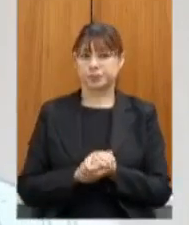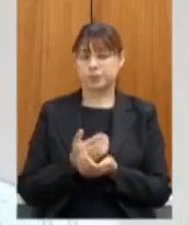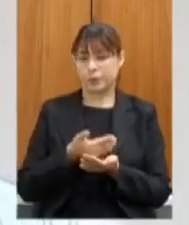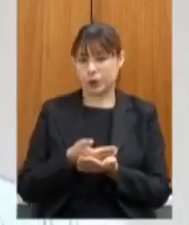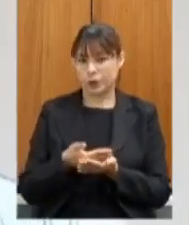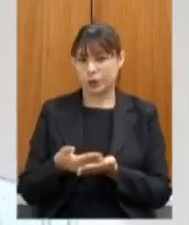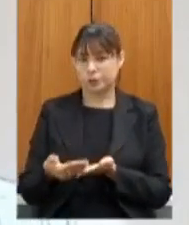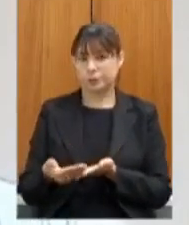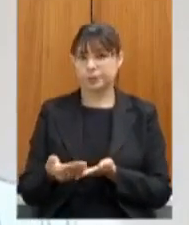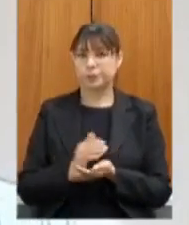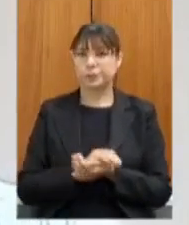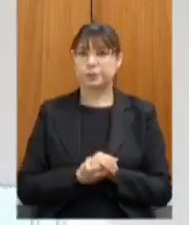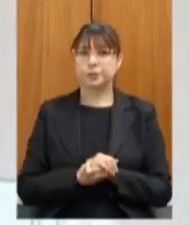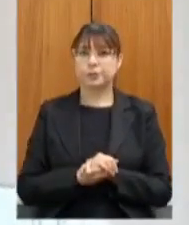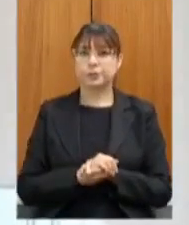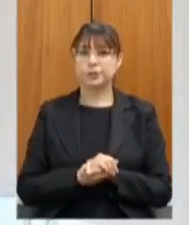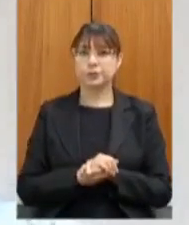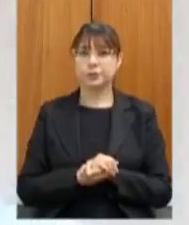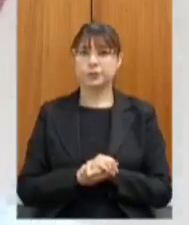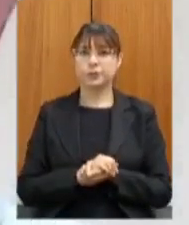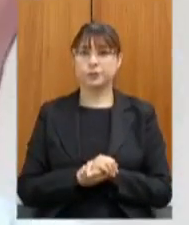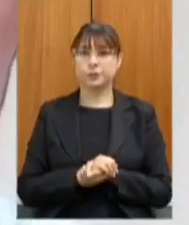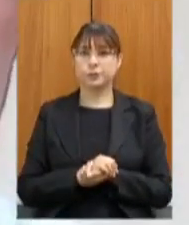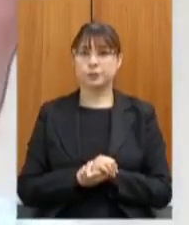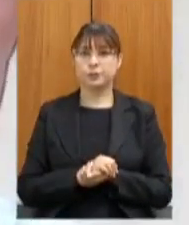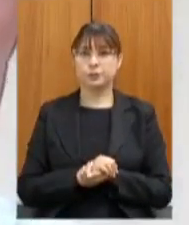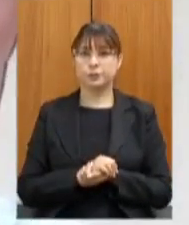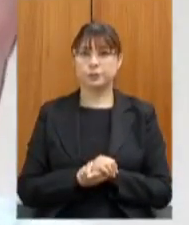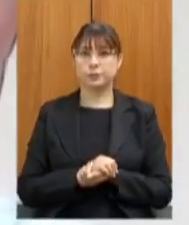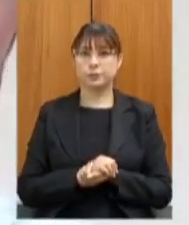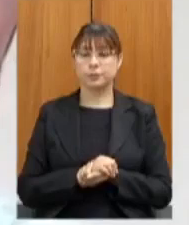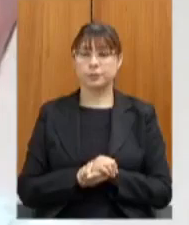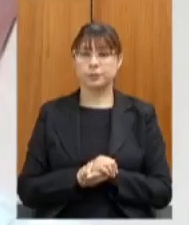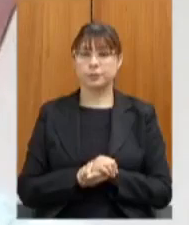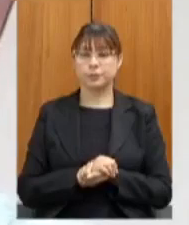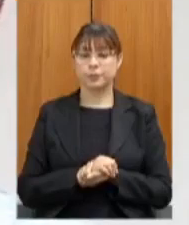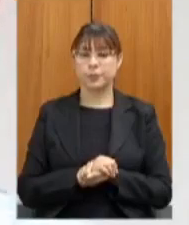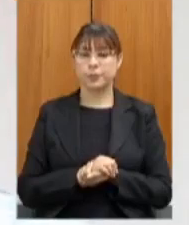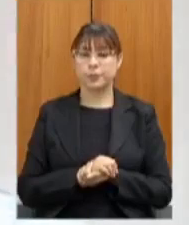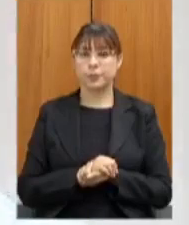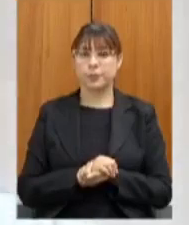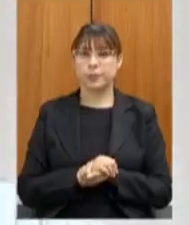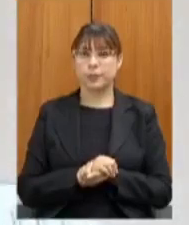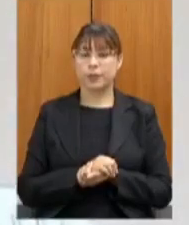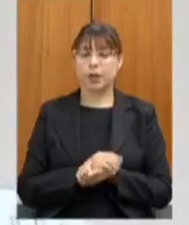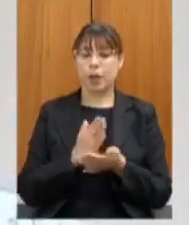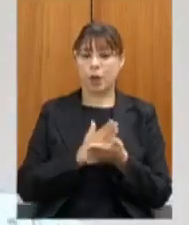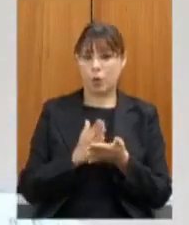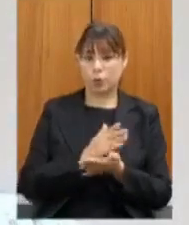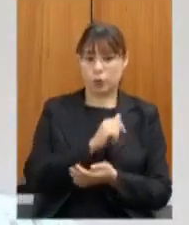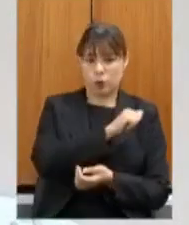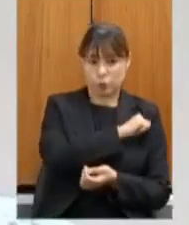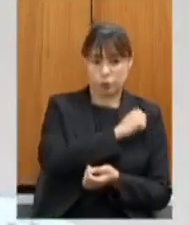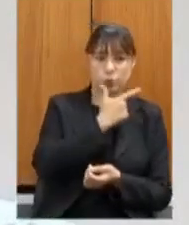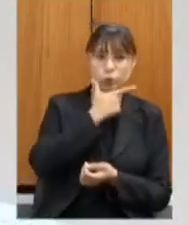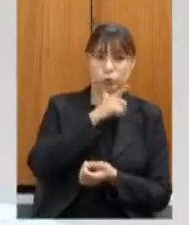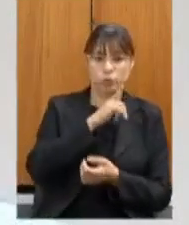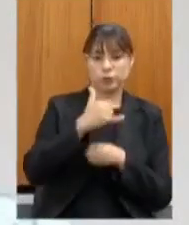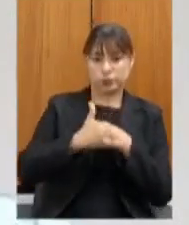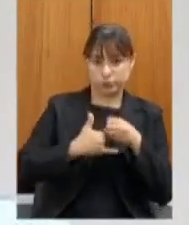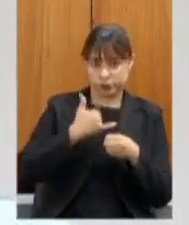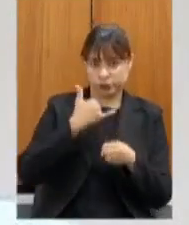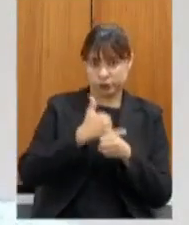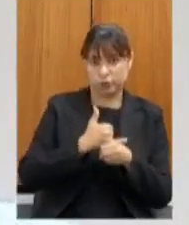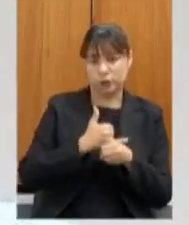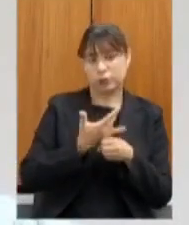que parte dos alunos tinham acesso à internet mesmo